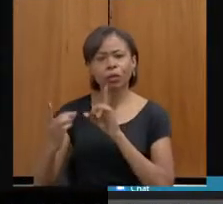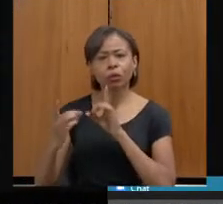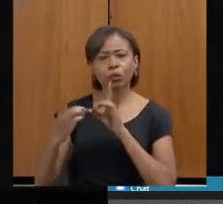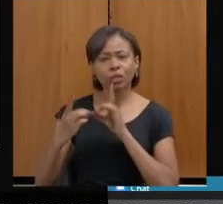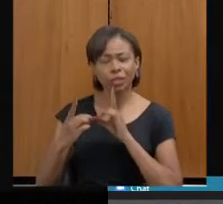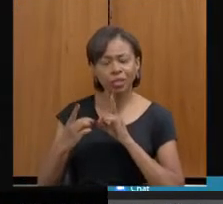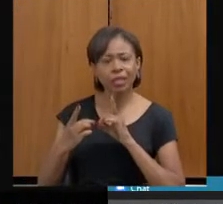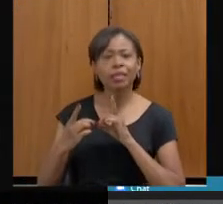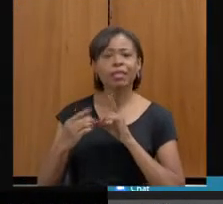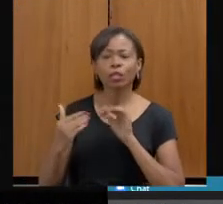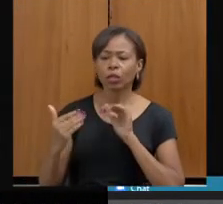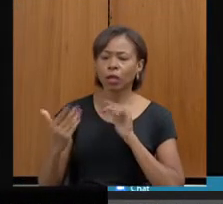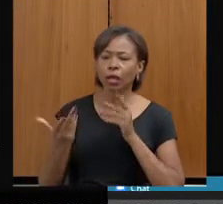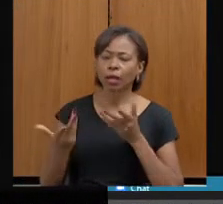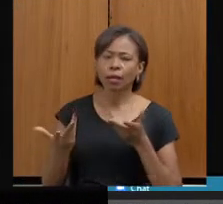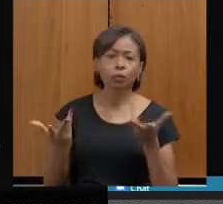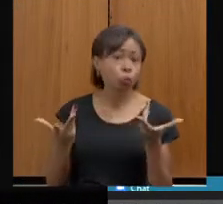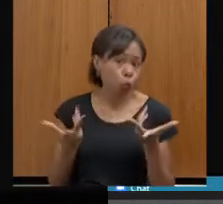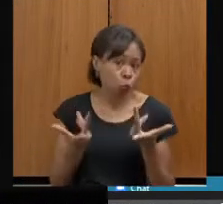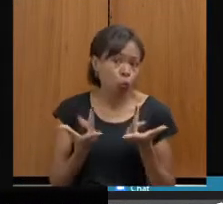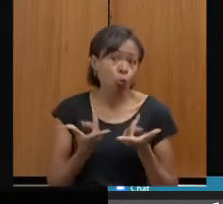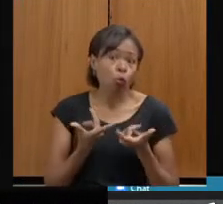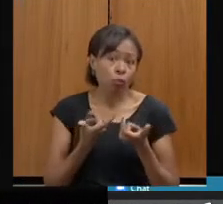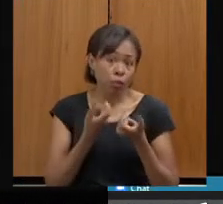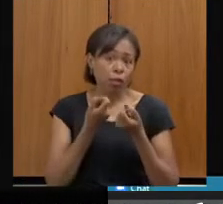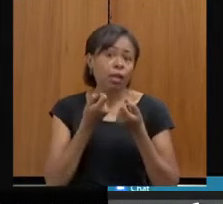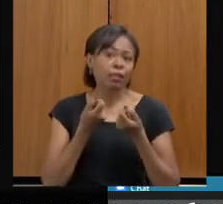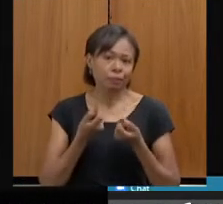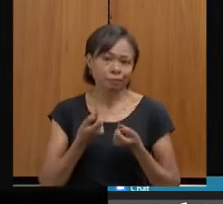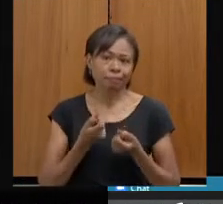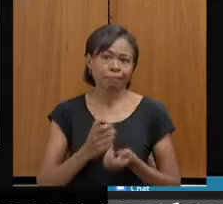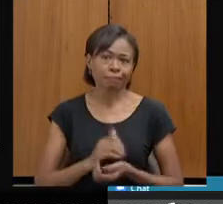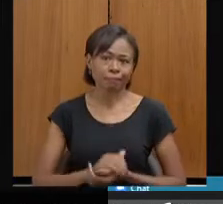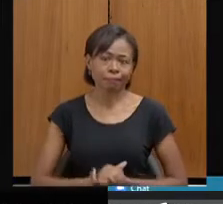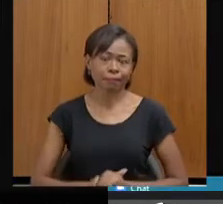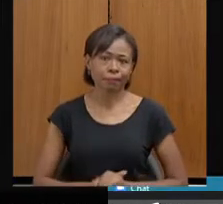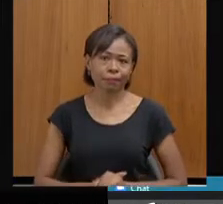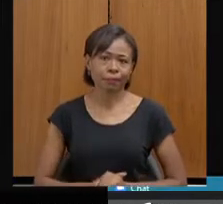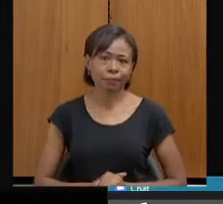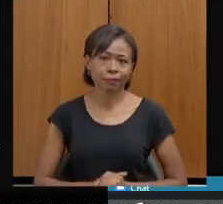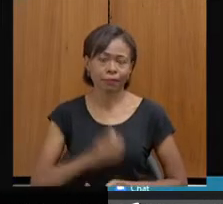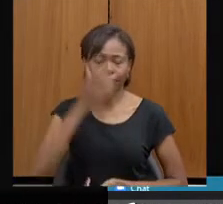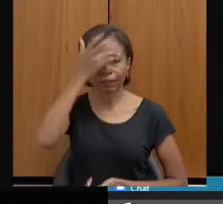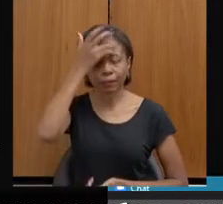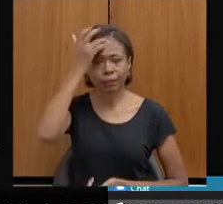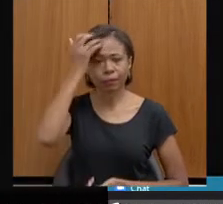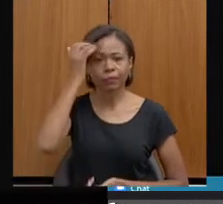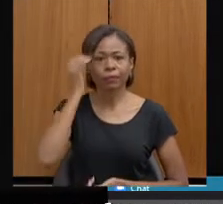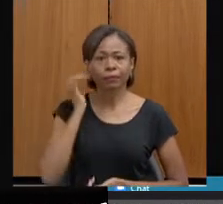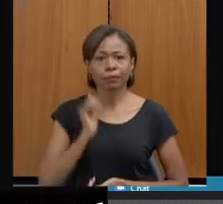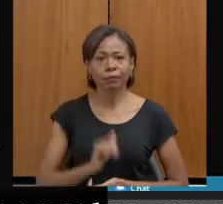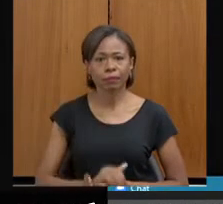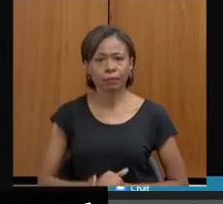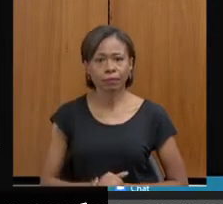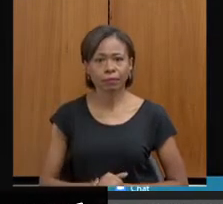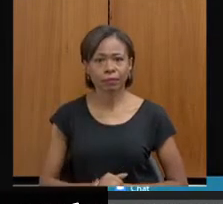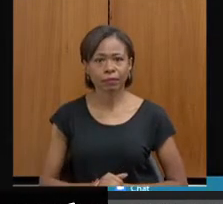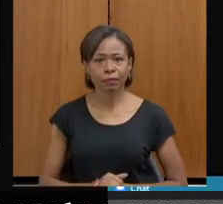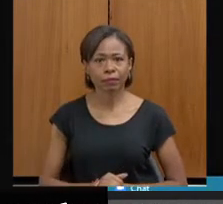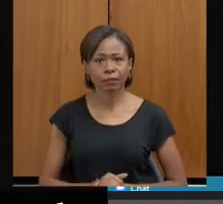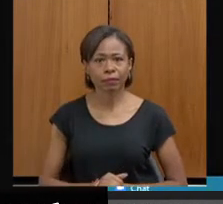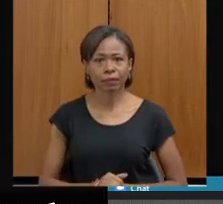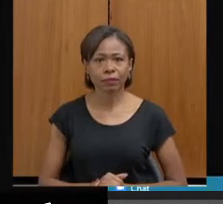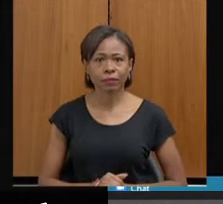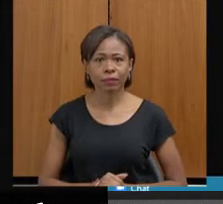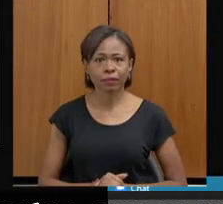um nível de qualidade ideal. Pode passar. Policípio de